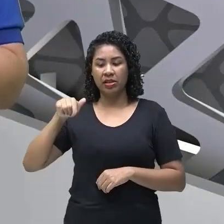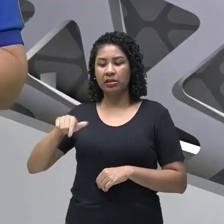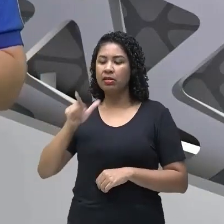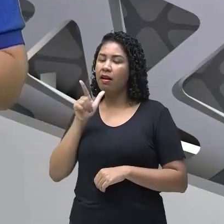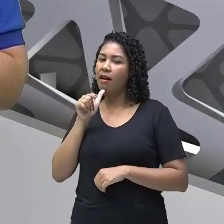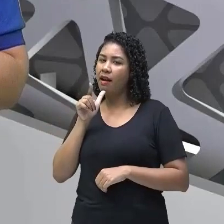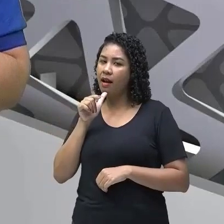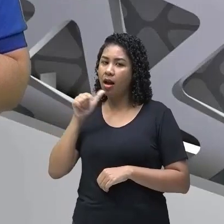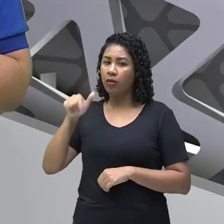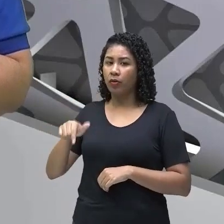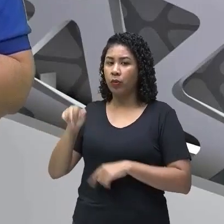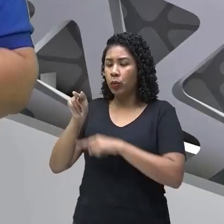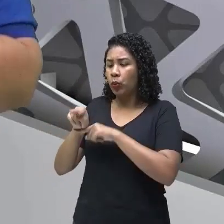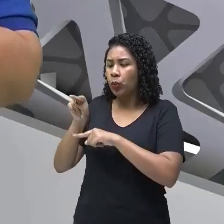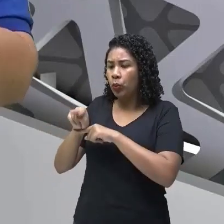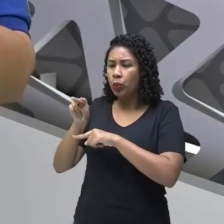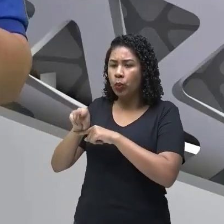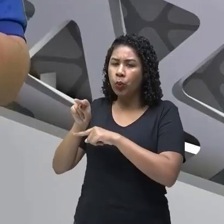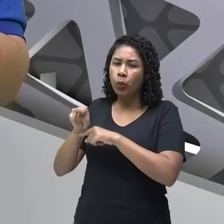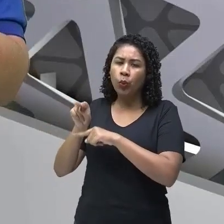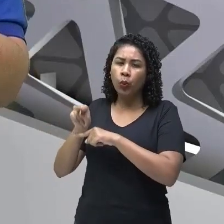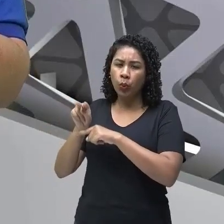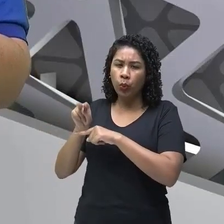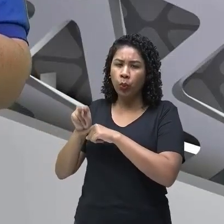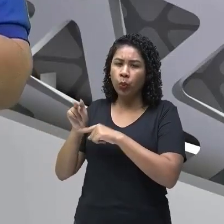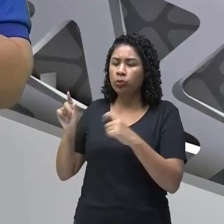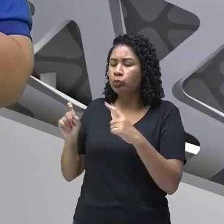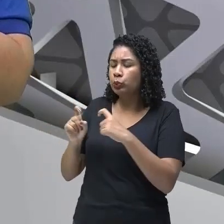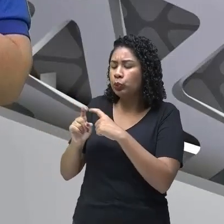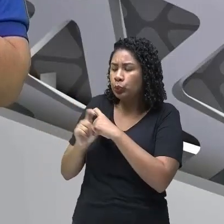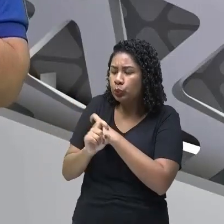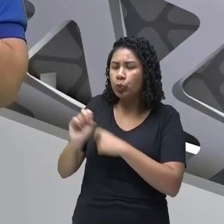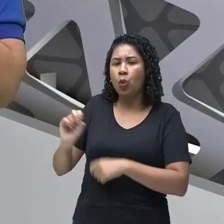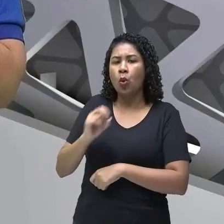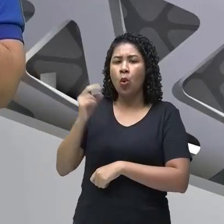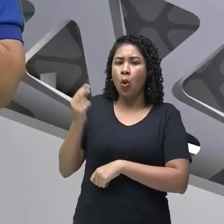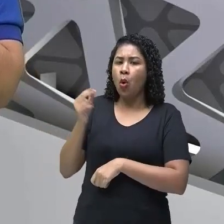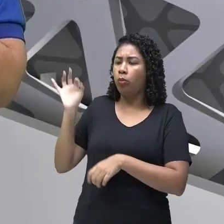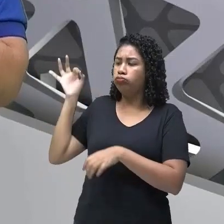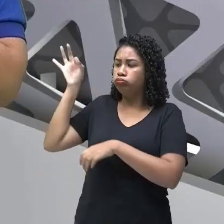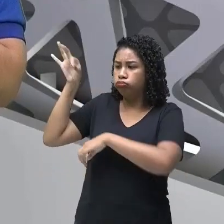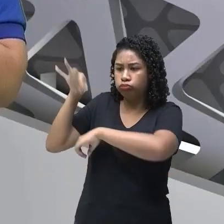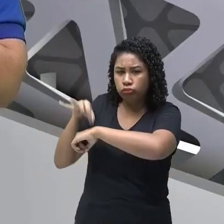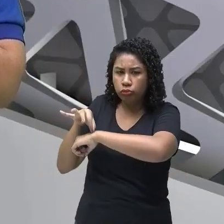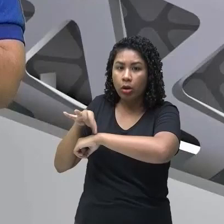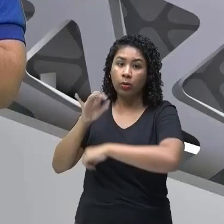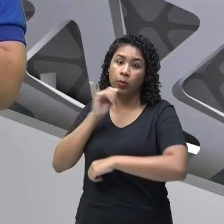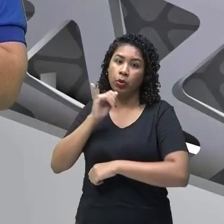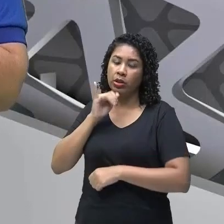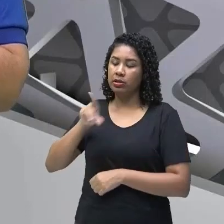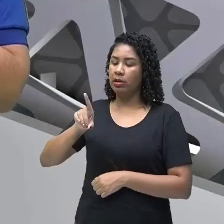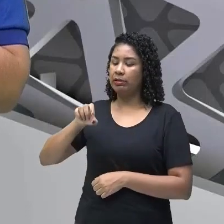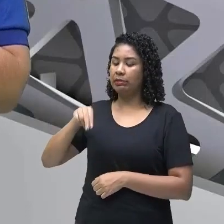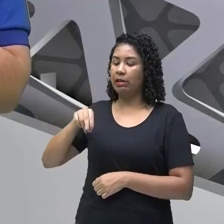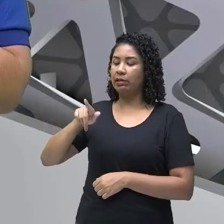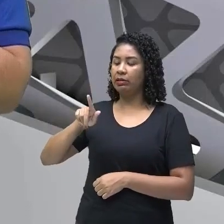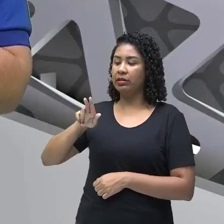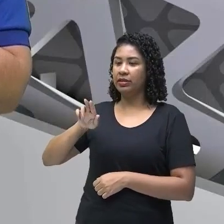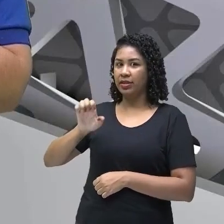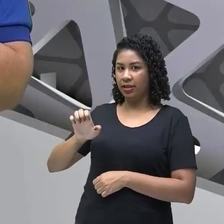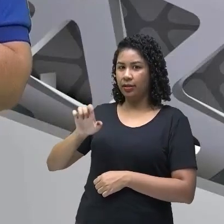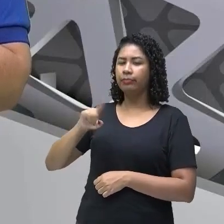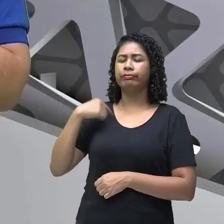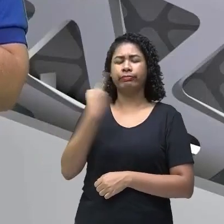criador de algum vetor que é responsável por levar a doença. Ou como é o caso da dengue, a gente sabe que a água